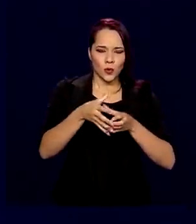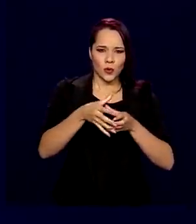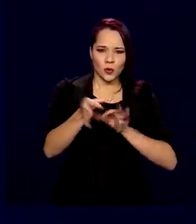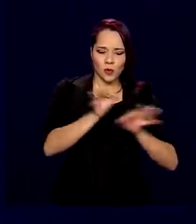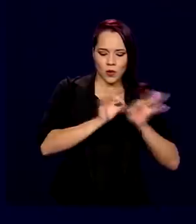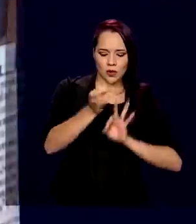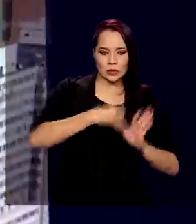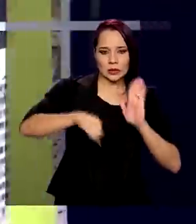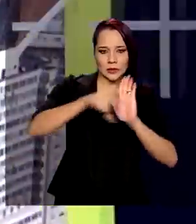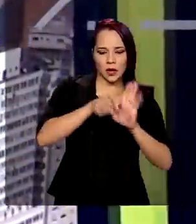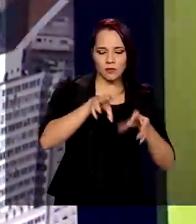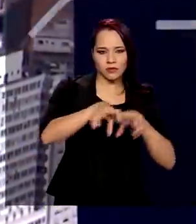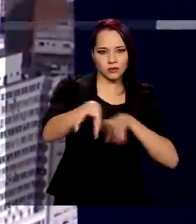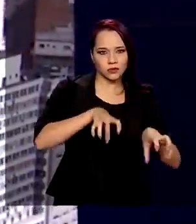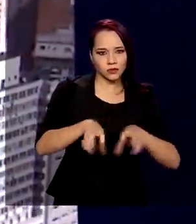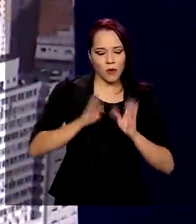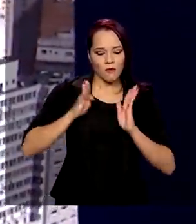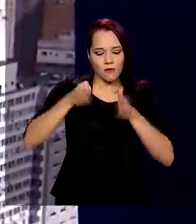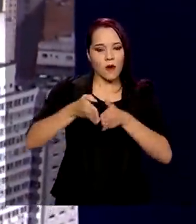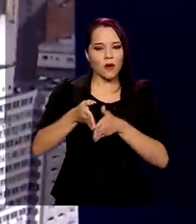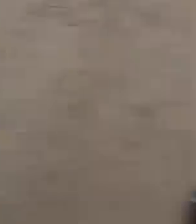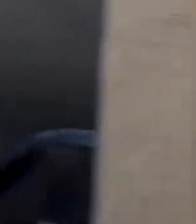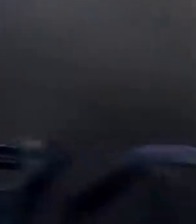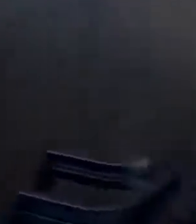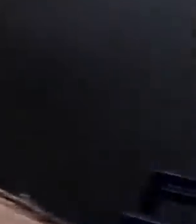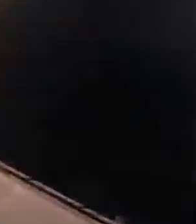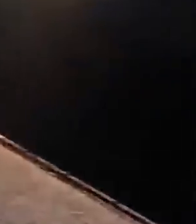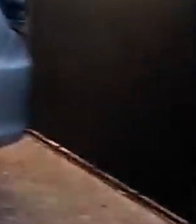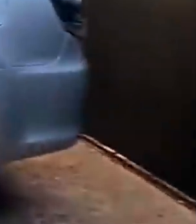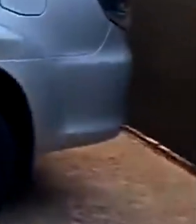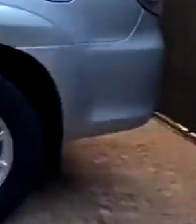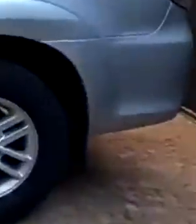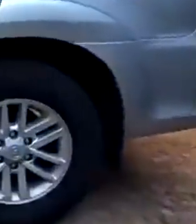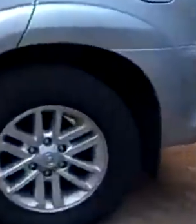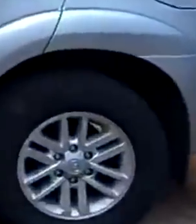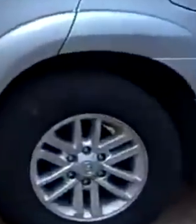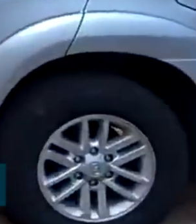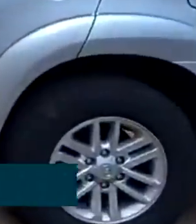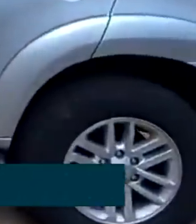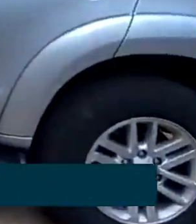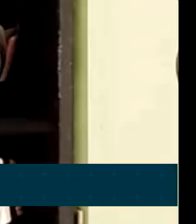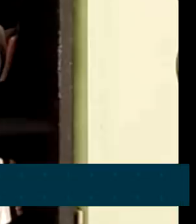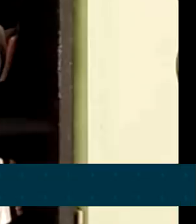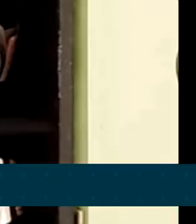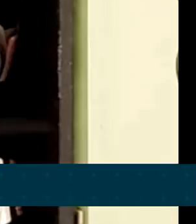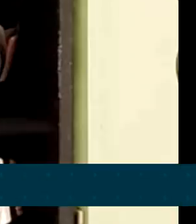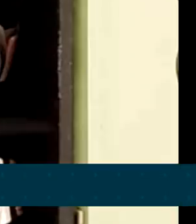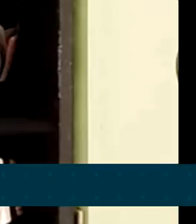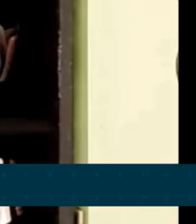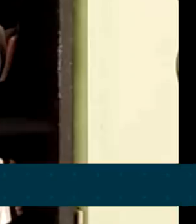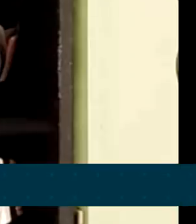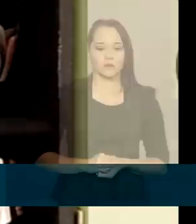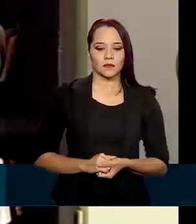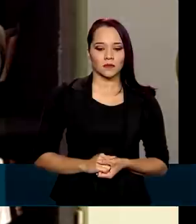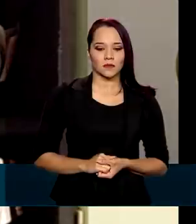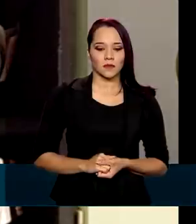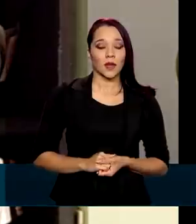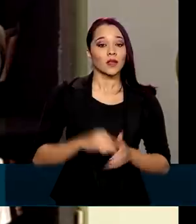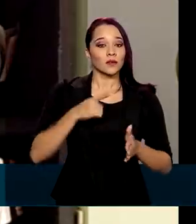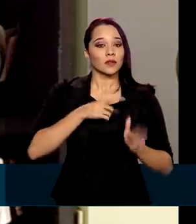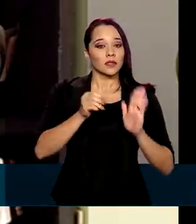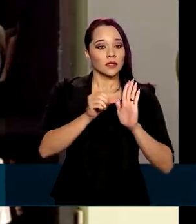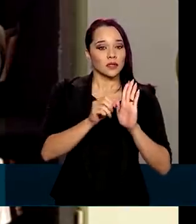criminosa dedicada ao tráfico internacional de drogas. São cumpridos mandados de prisão, busca e apreensão nos estados de